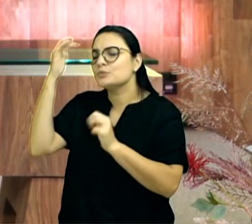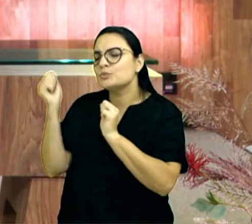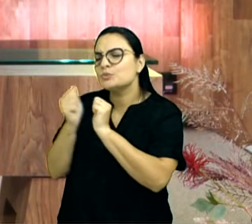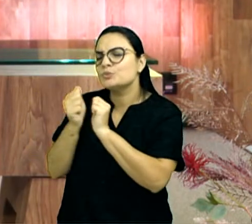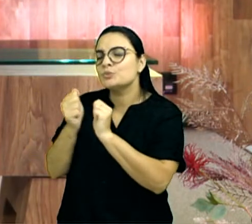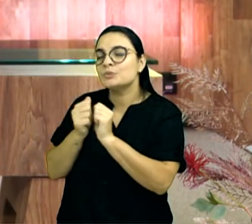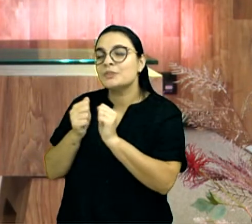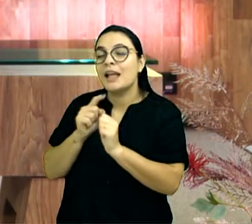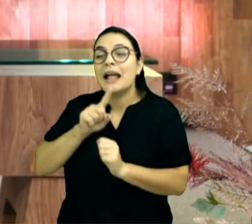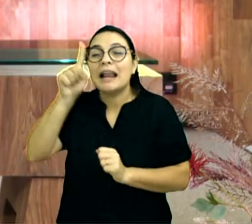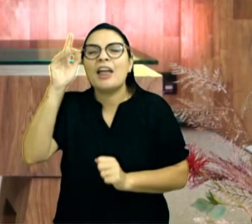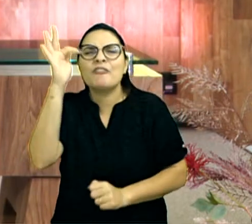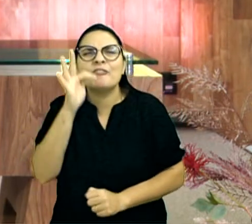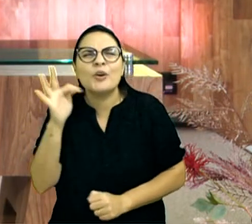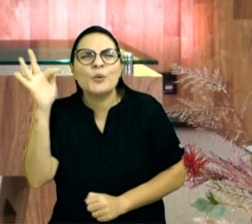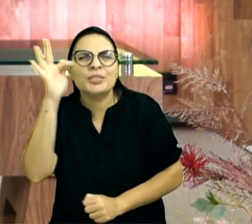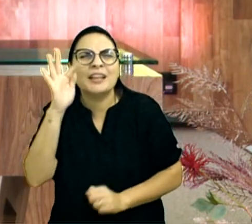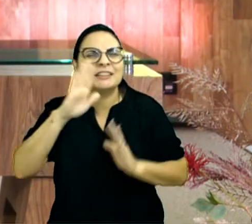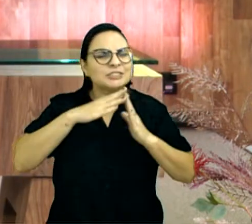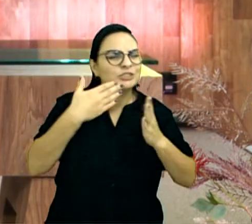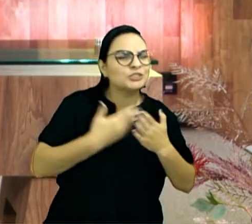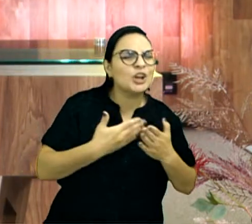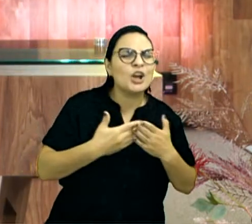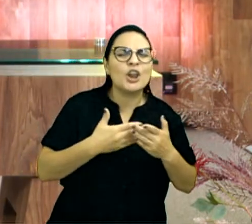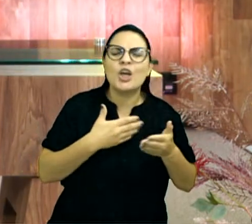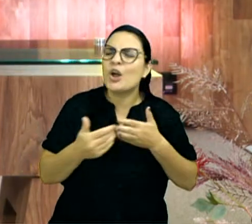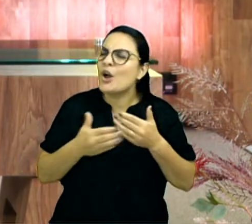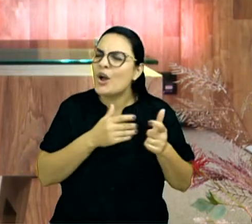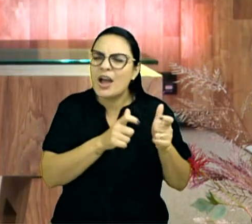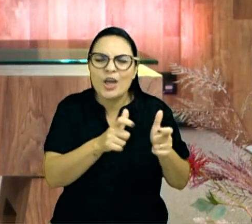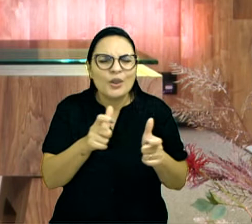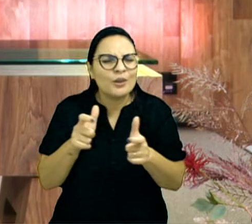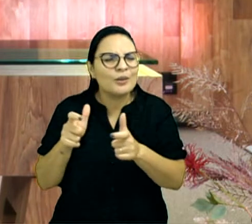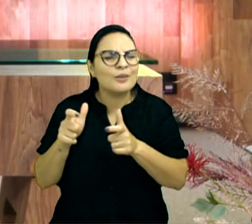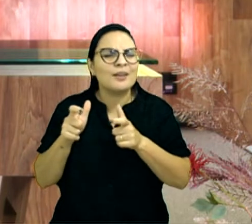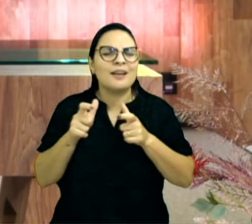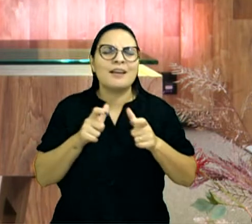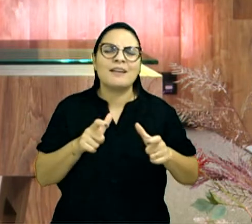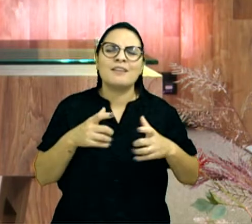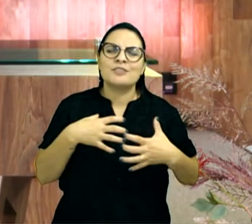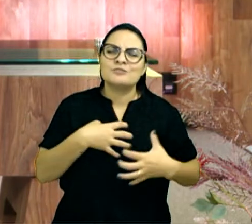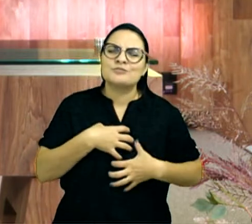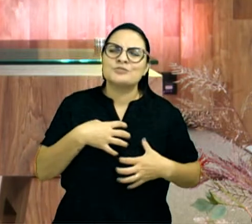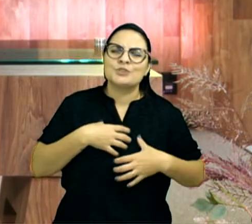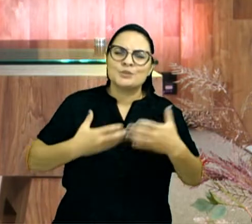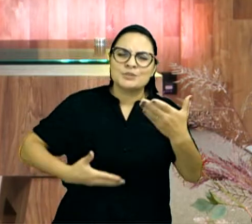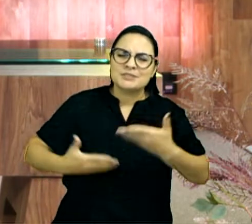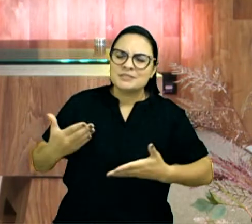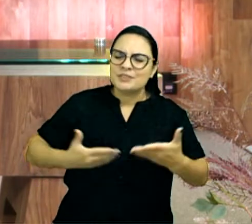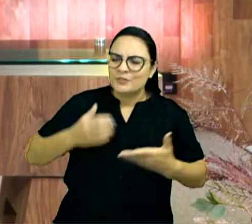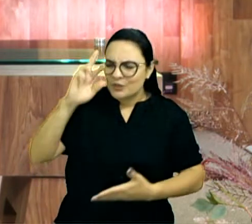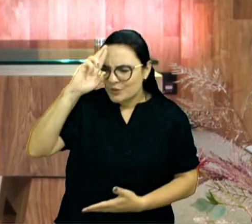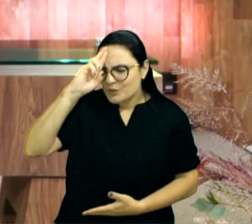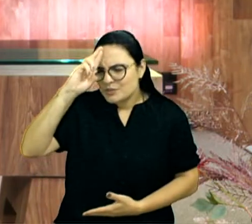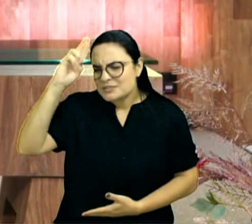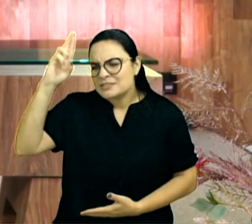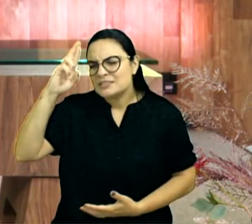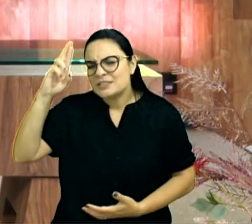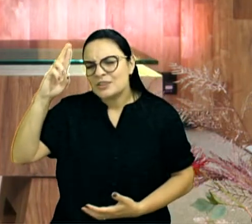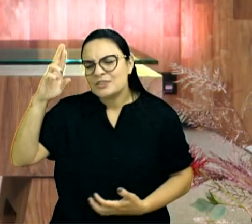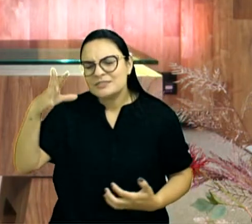lá na faculdade, na escola, aonde estivermos Senhor, possamos servir ao Senhor, servir ao Senhor, com